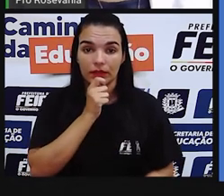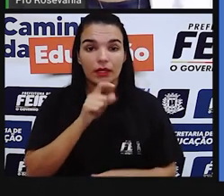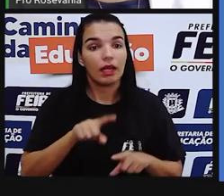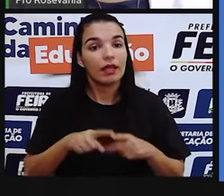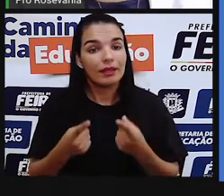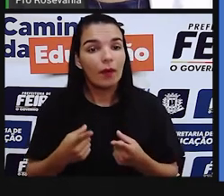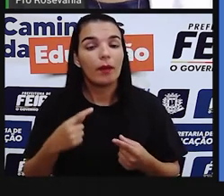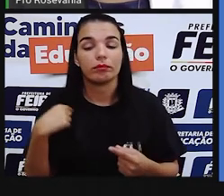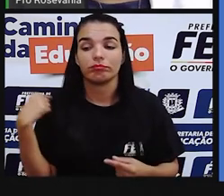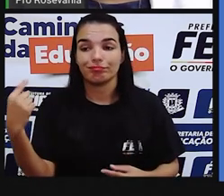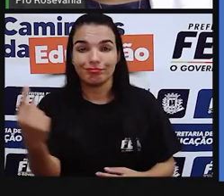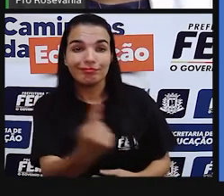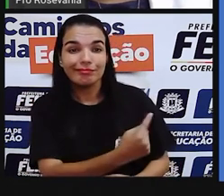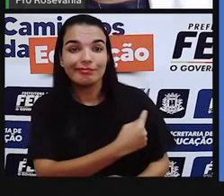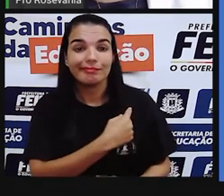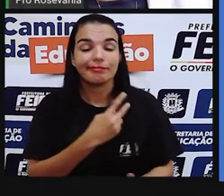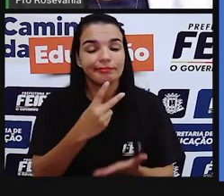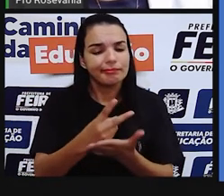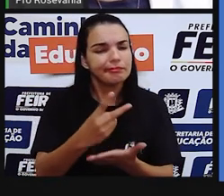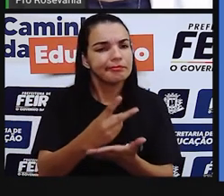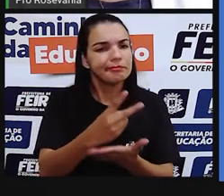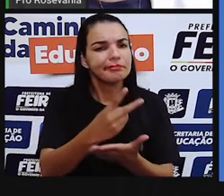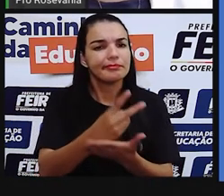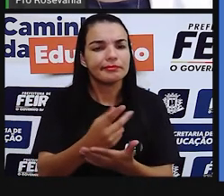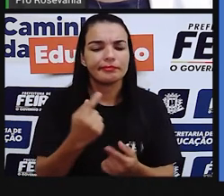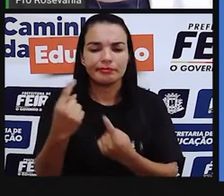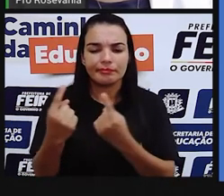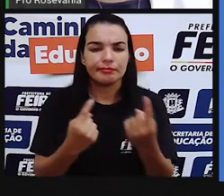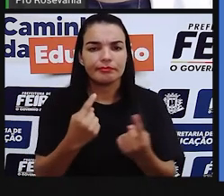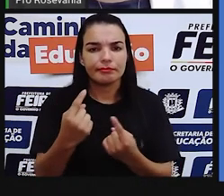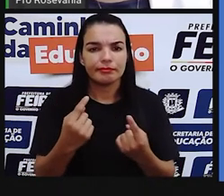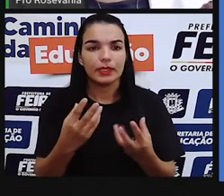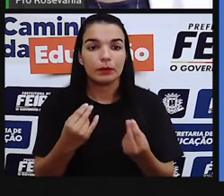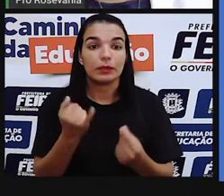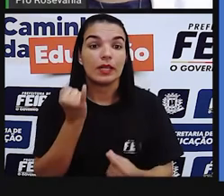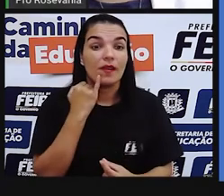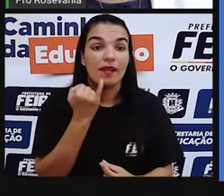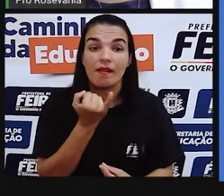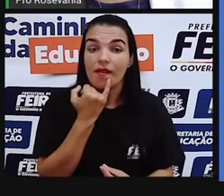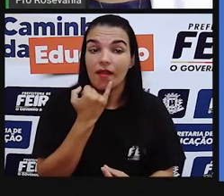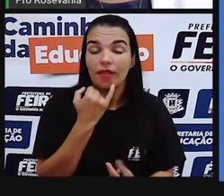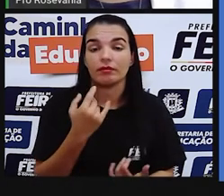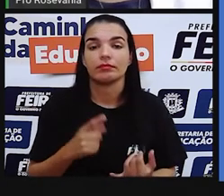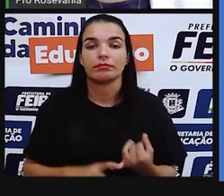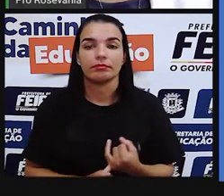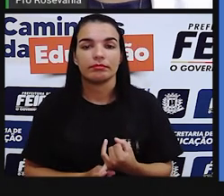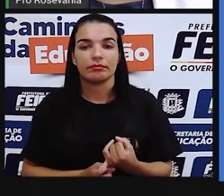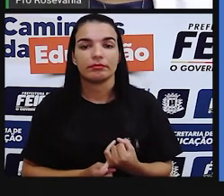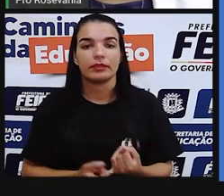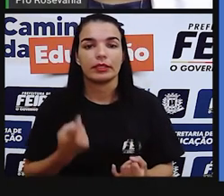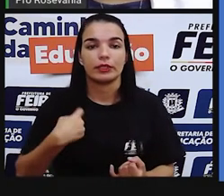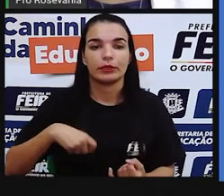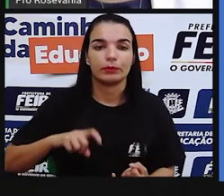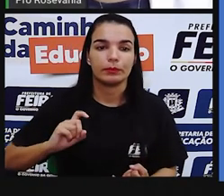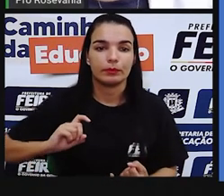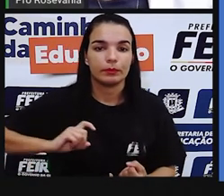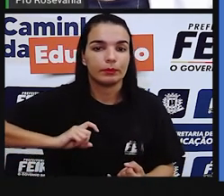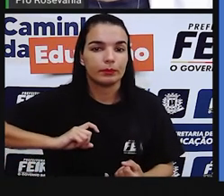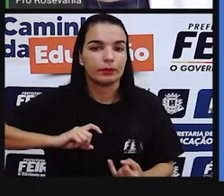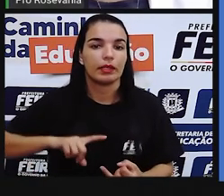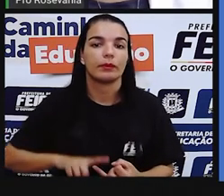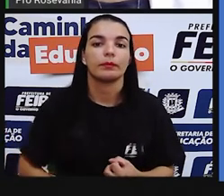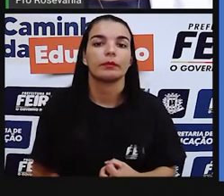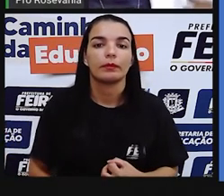alimentares formas de produzir que é muito de italiana para o petido da outra e também do